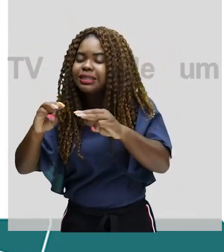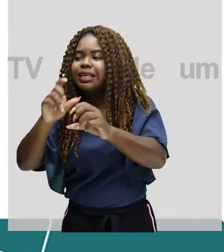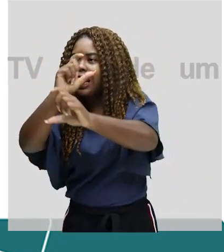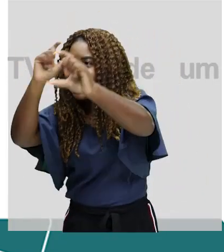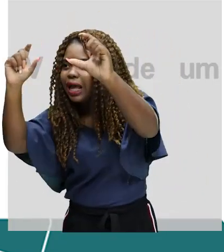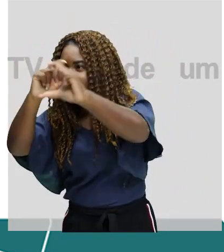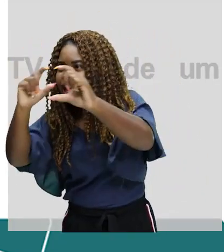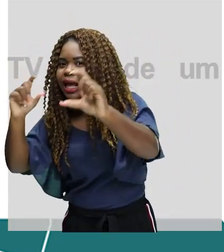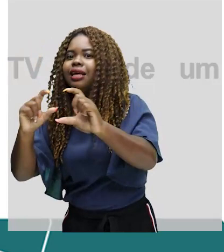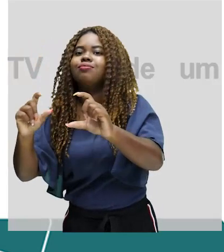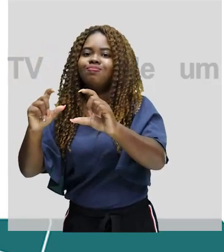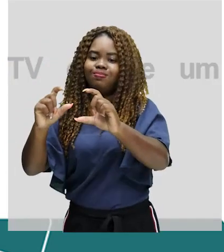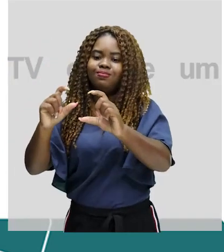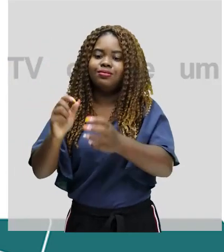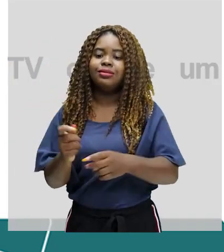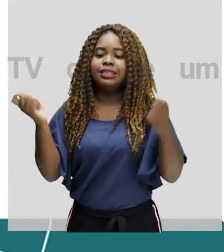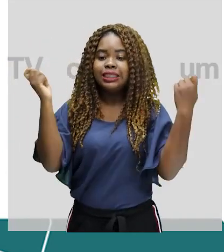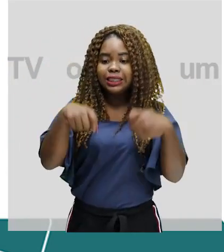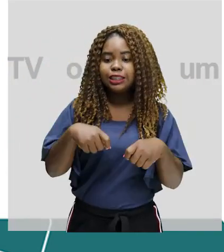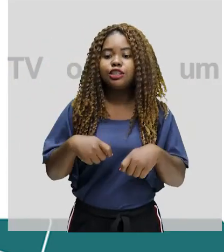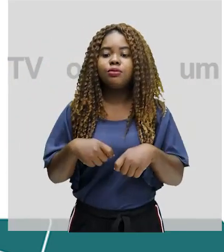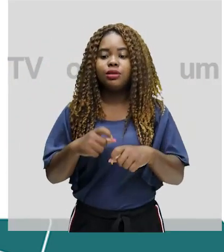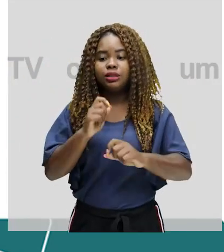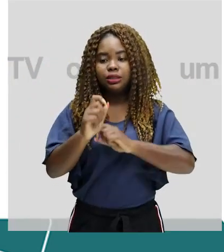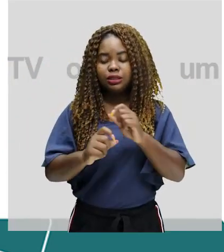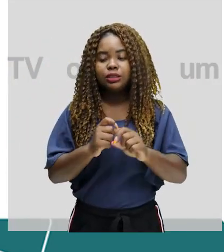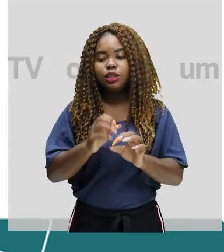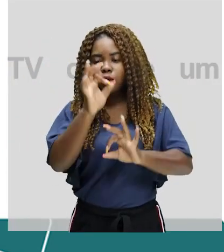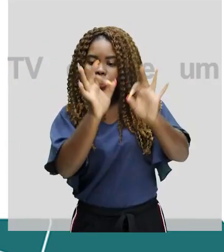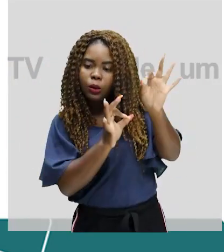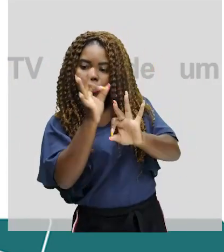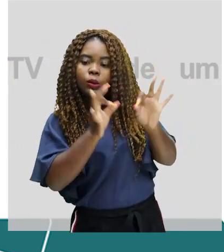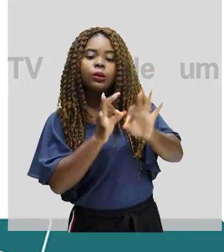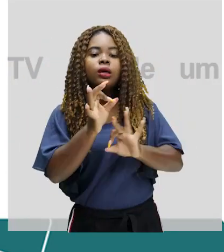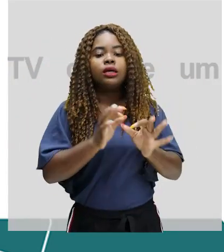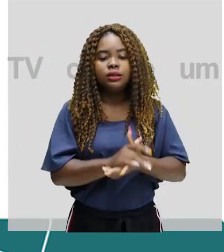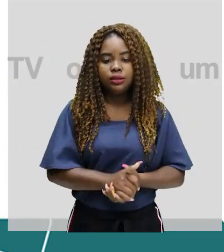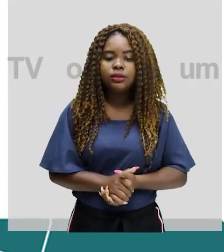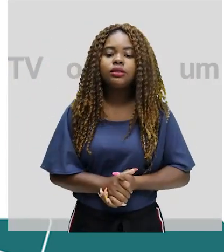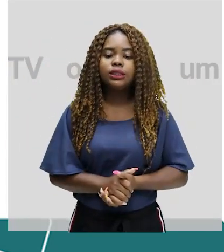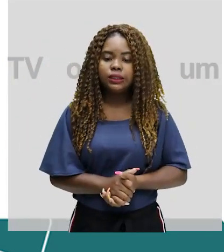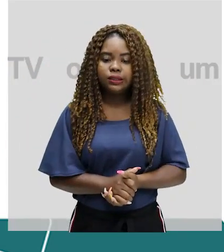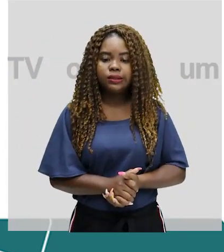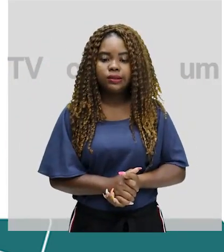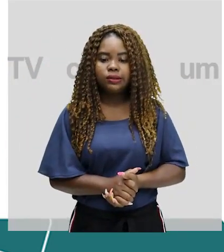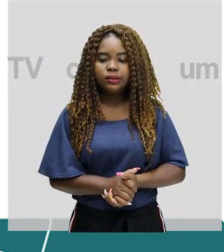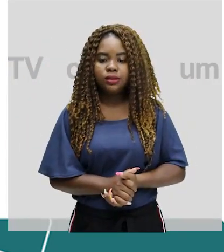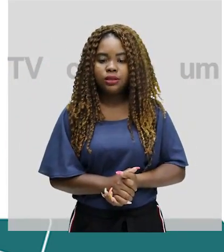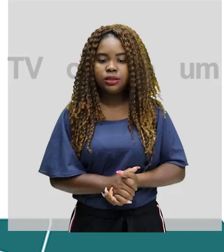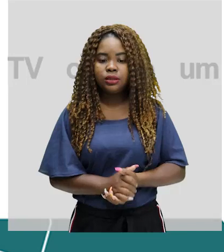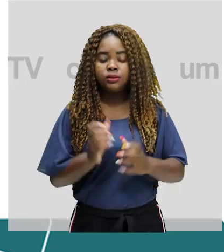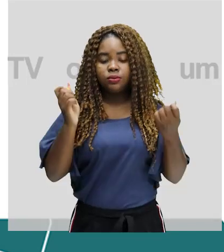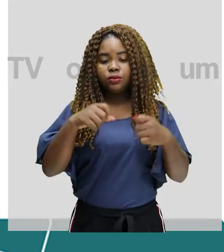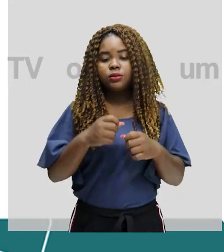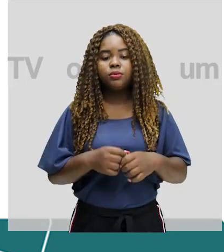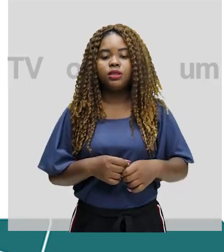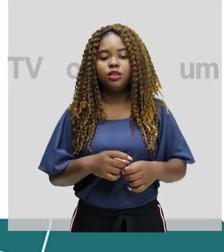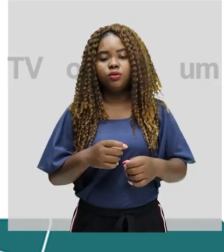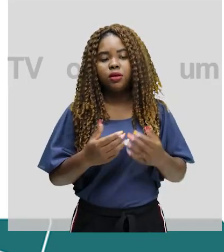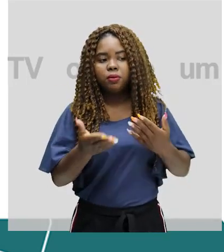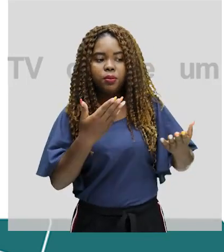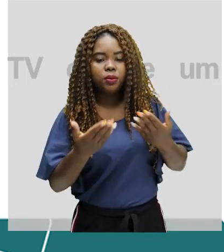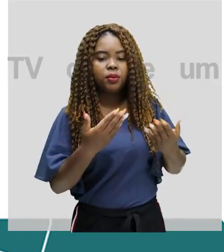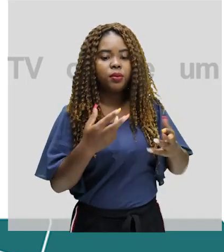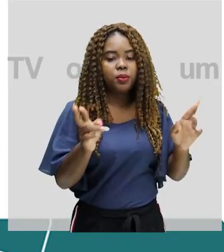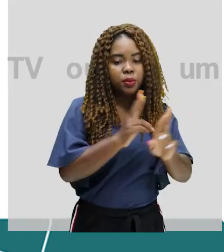disposição dos balões pode indicar a ordem cronológica das falas. E os tipos de contorno dos balões podem sugerir. O diálogo,